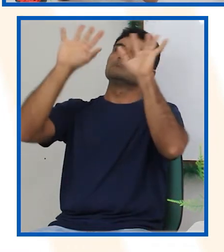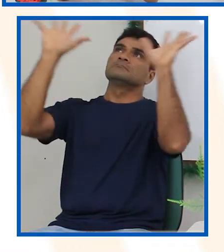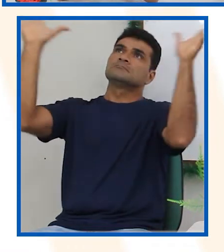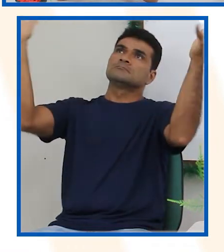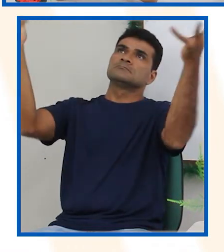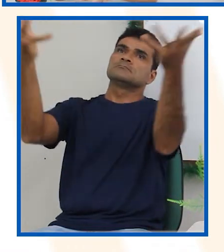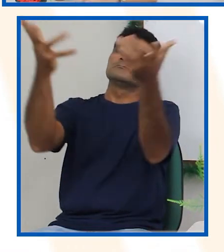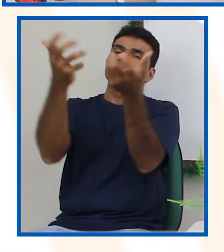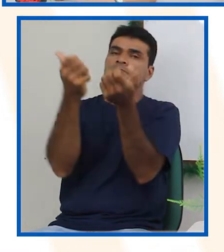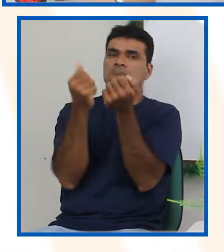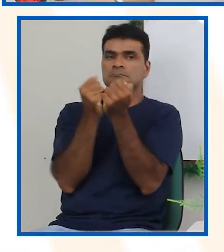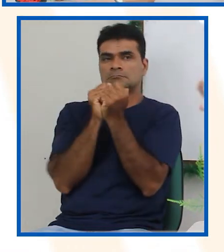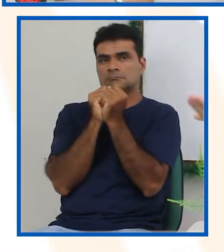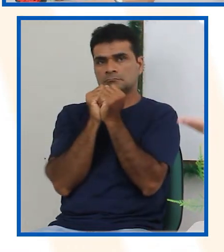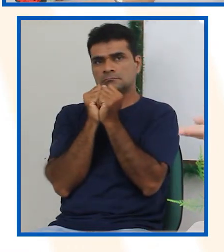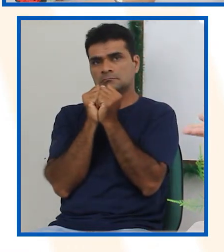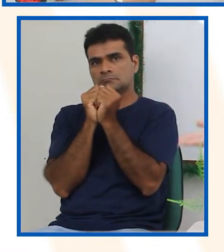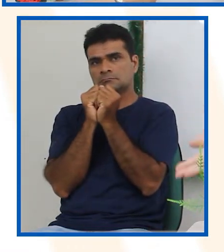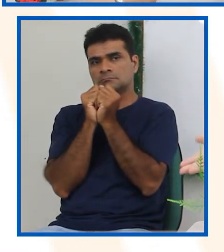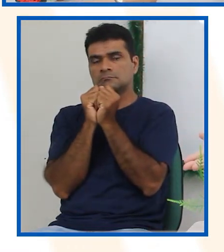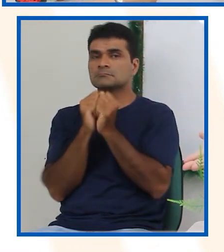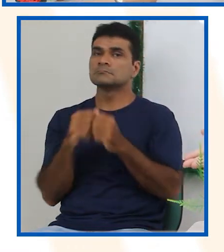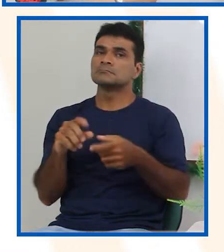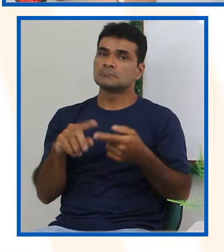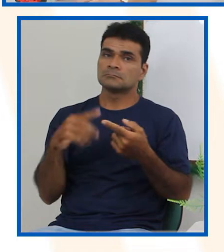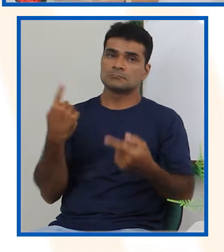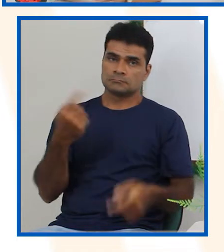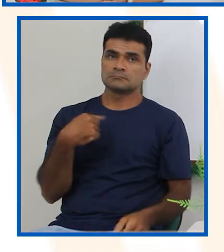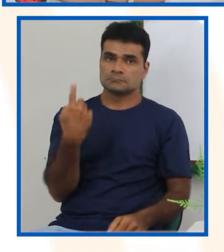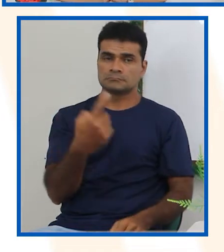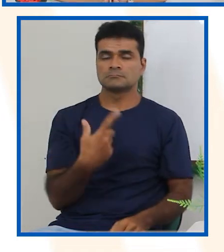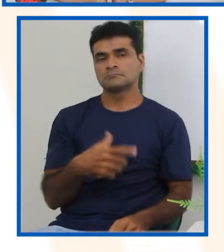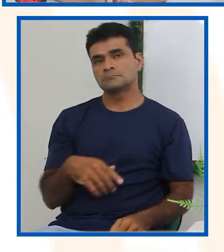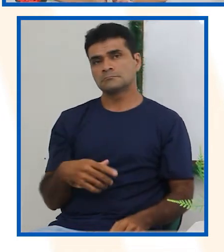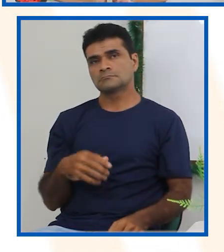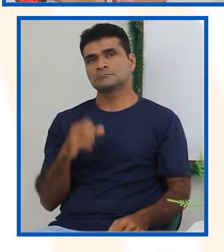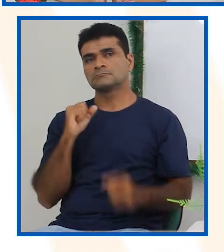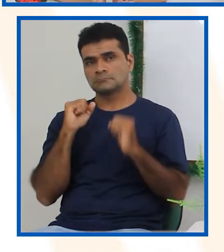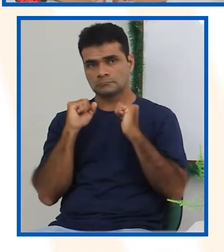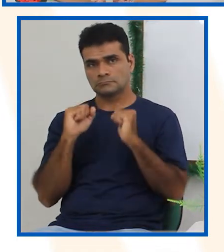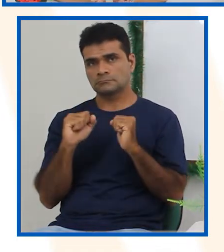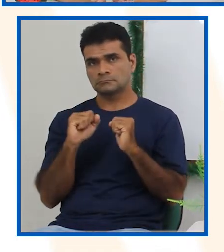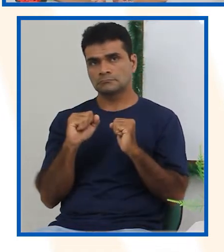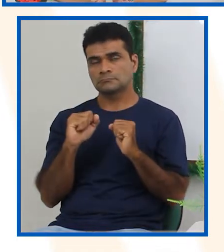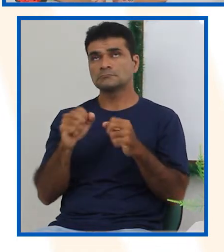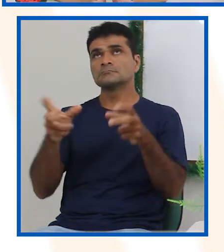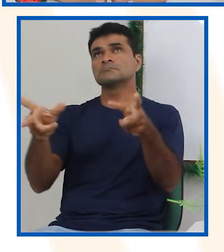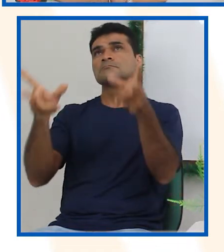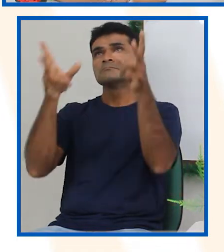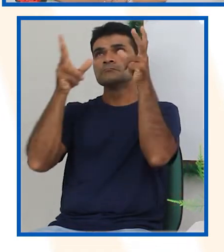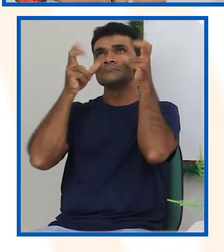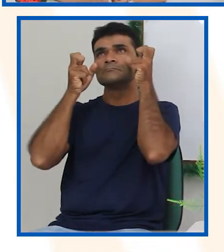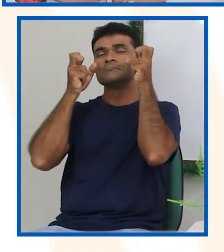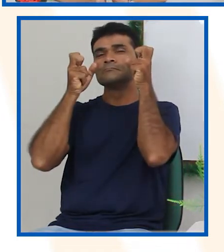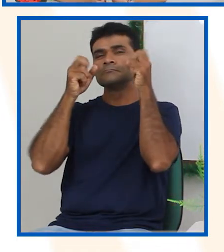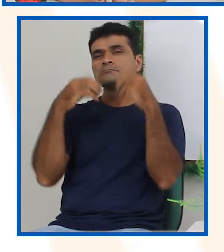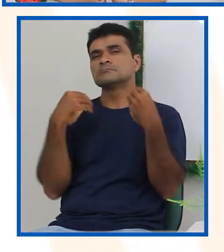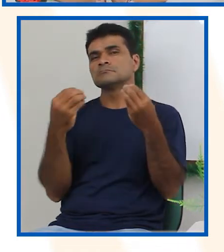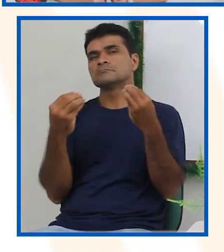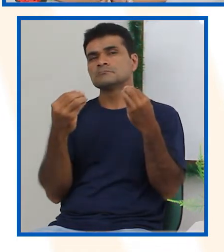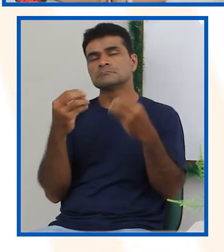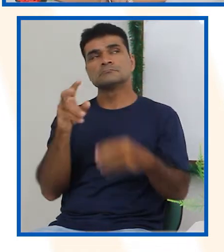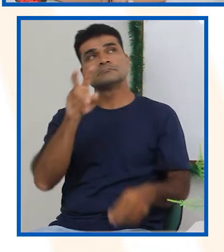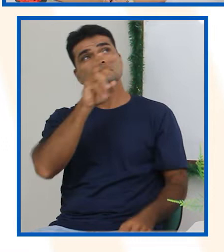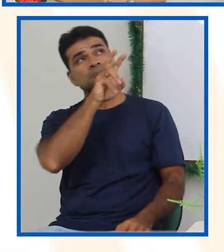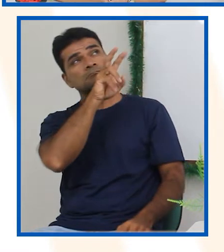isso, mesmo sem o meteorologista nos dizer, observando o dia, não é? Observando o